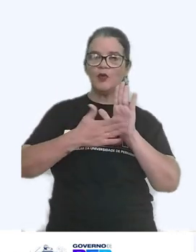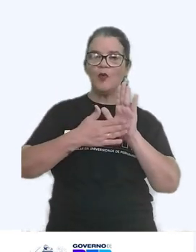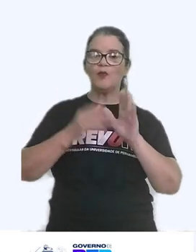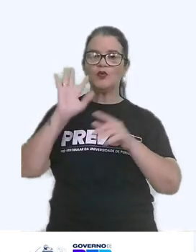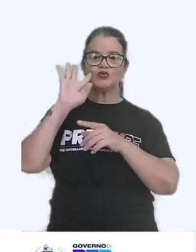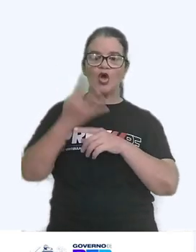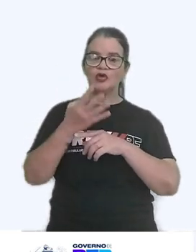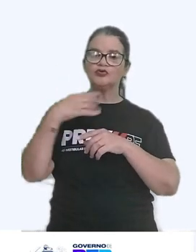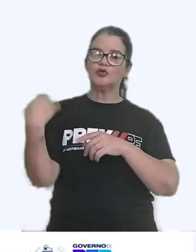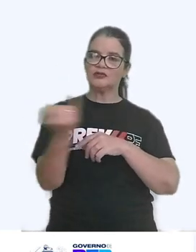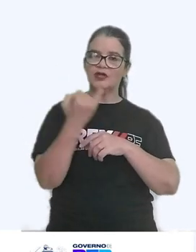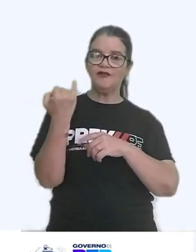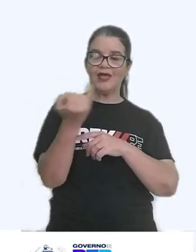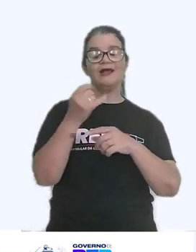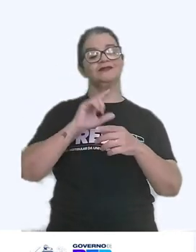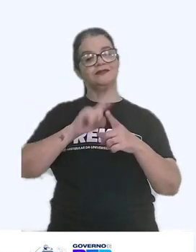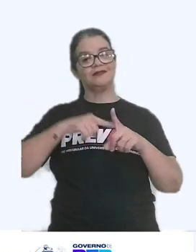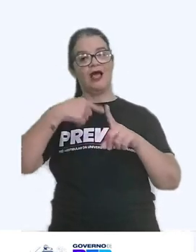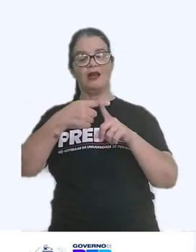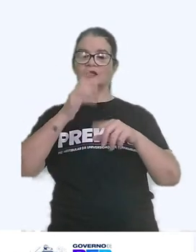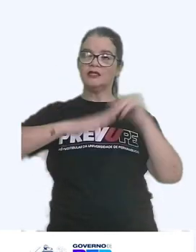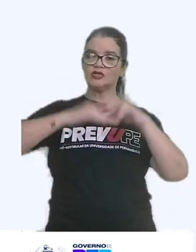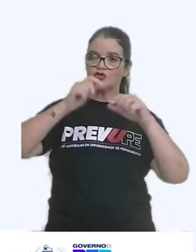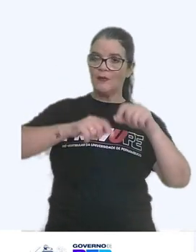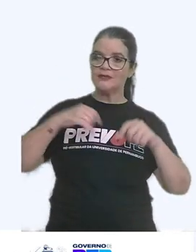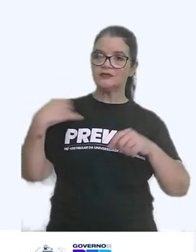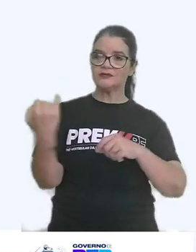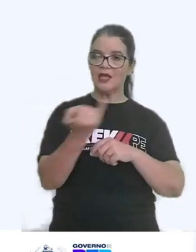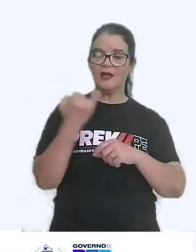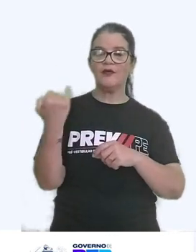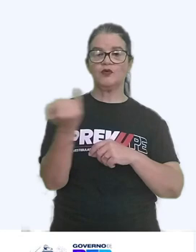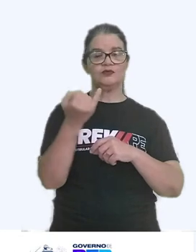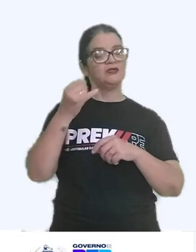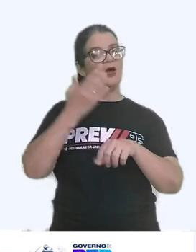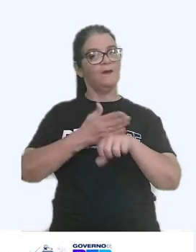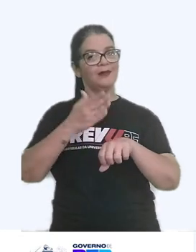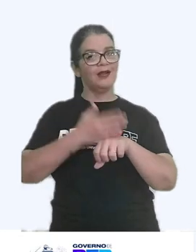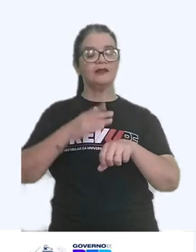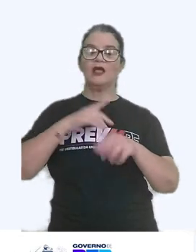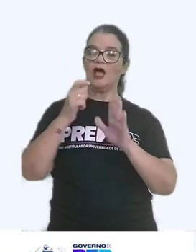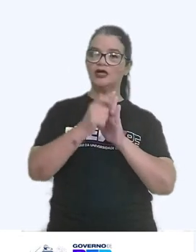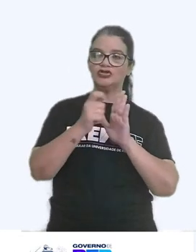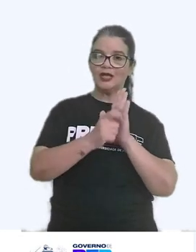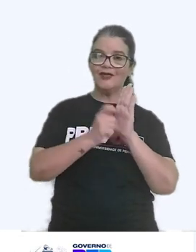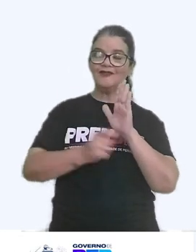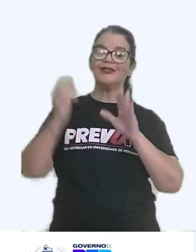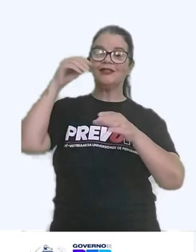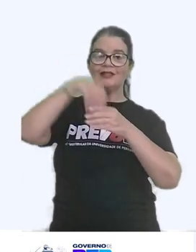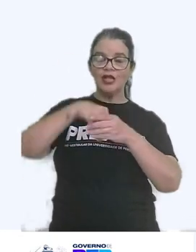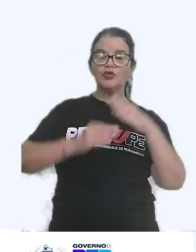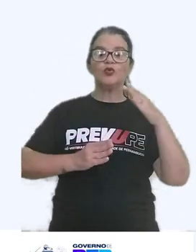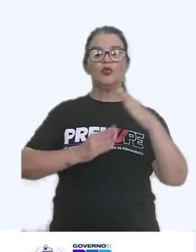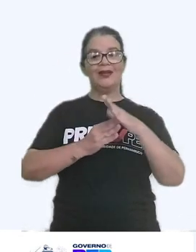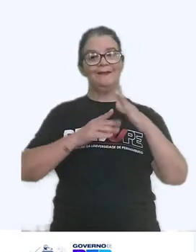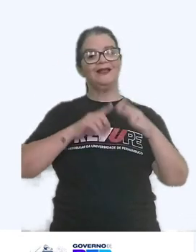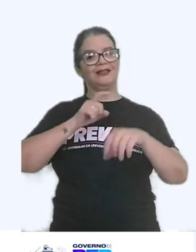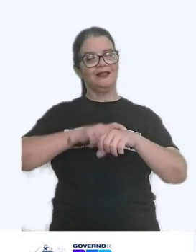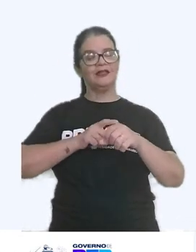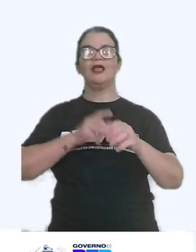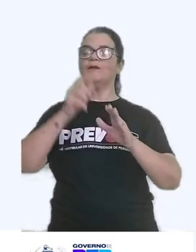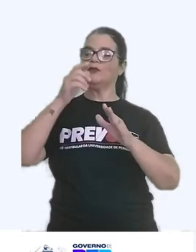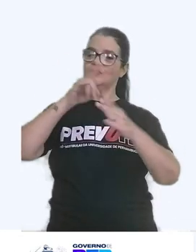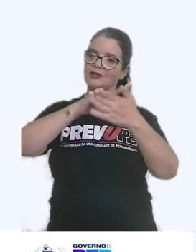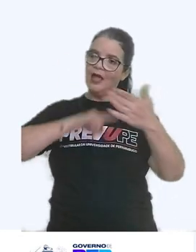eficazes. Além dessas competências, é crucial praticar, escrever dentro do limite de tempo da prova do Enem,